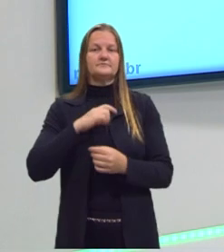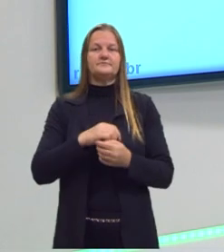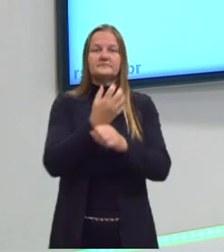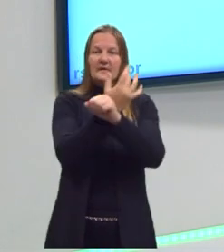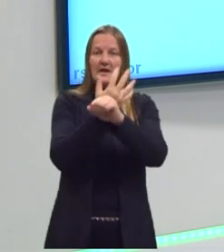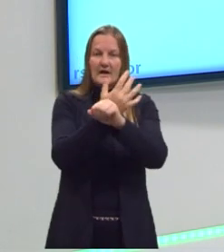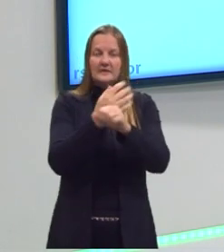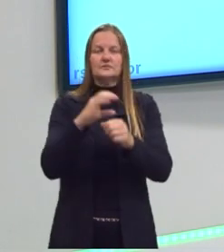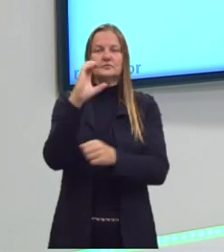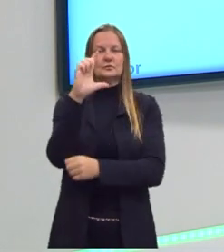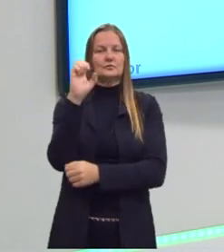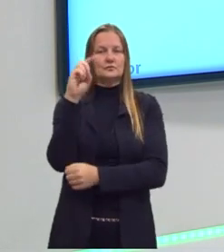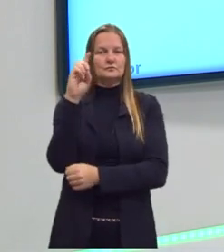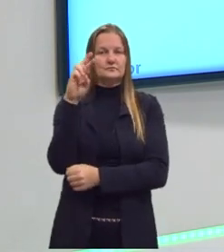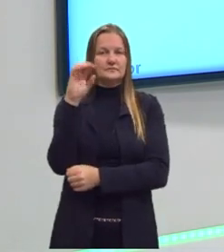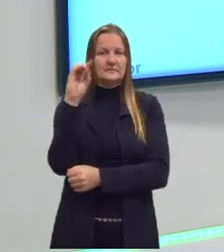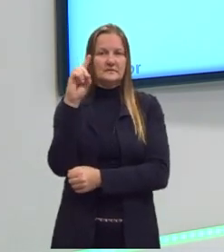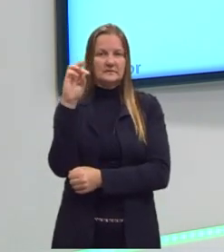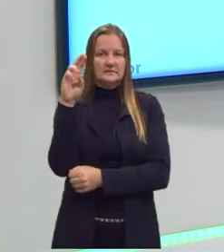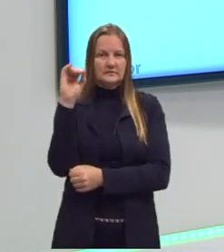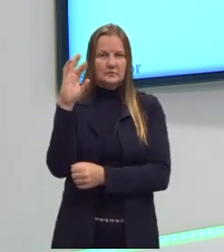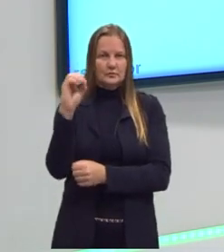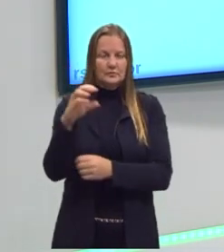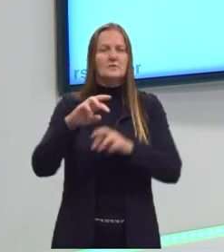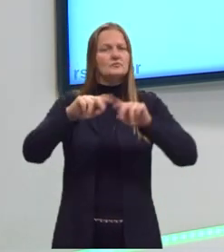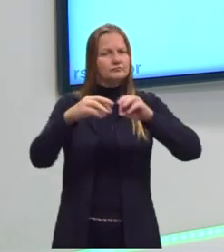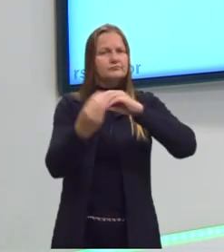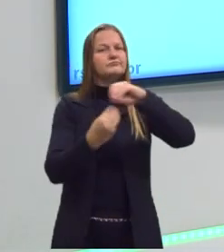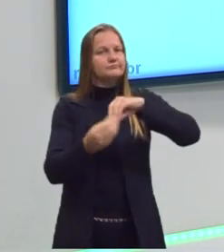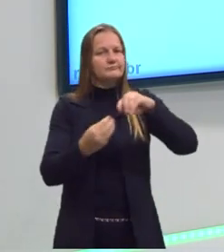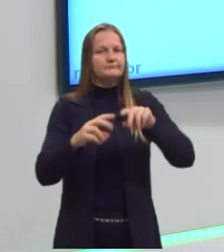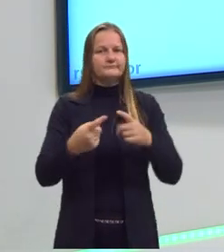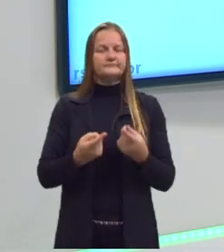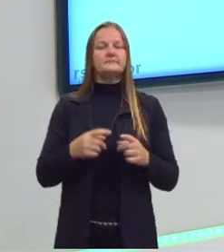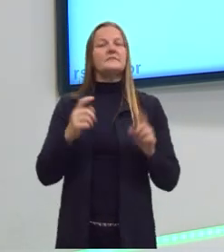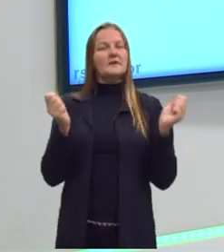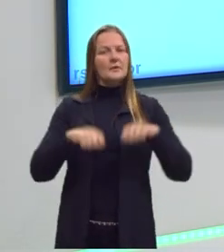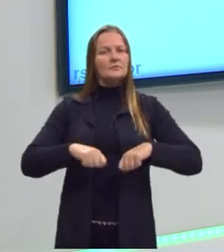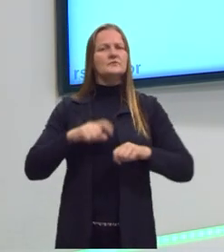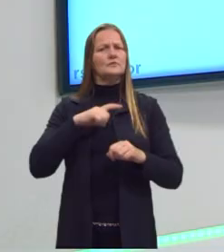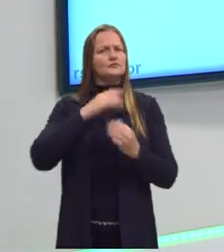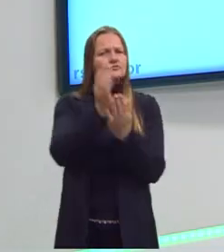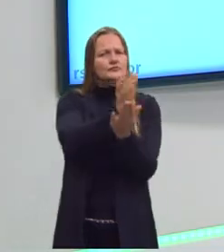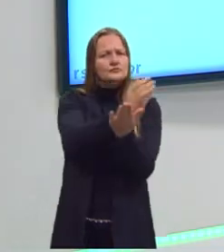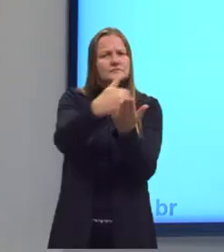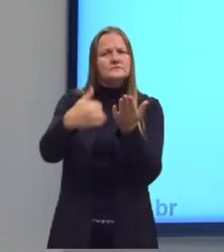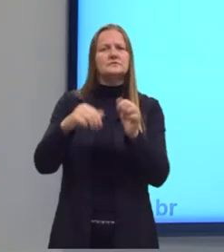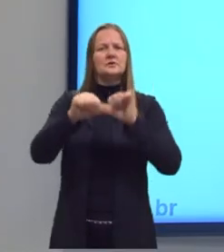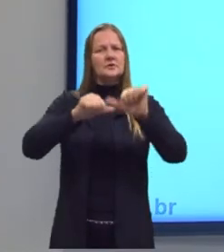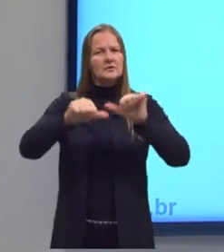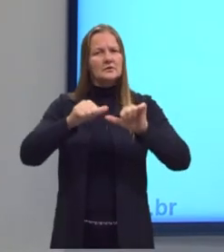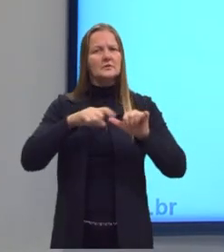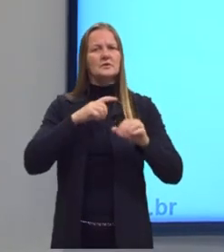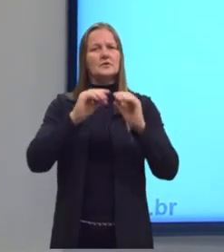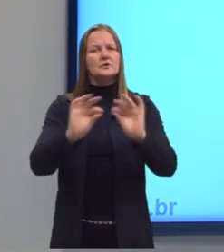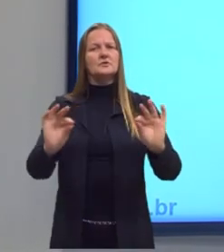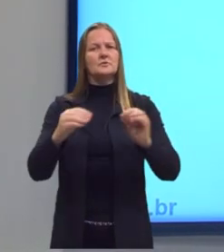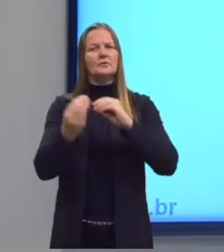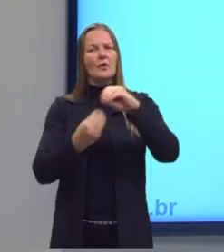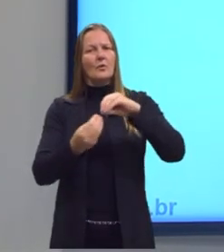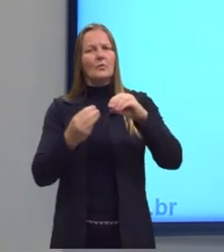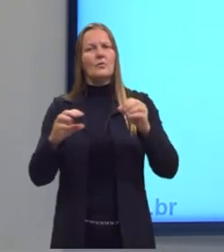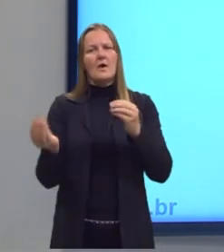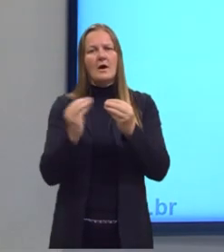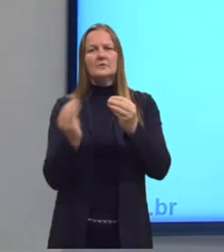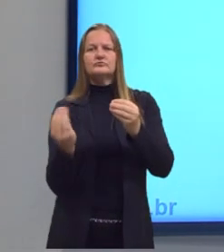hidrogênio e cloro, são substâncias compostas. Então, elas podem ser divididas em reação de síntese ou